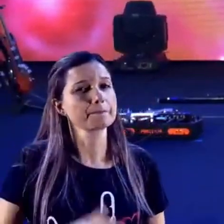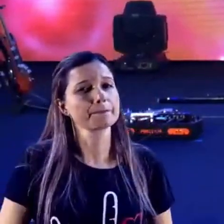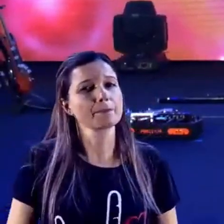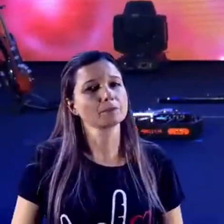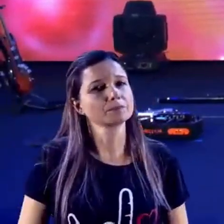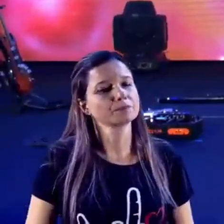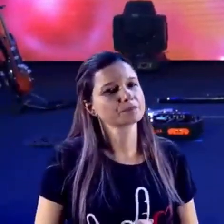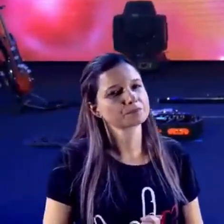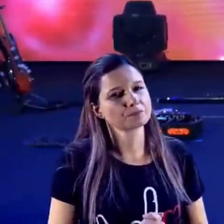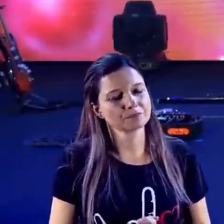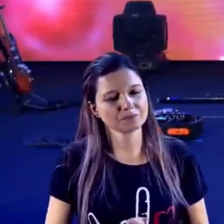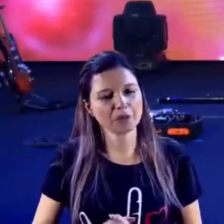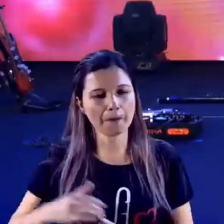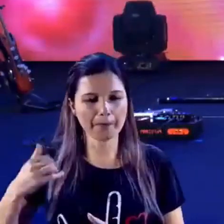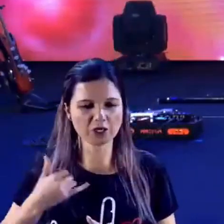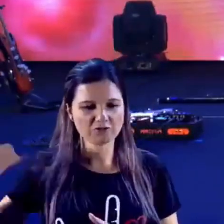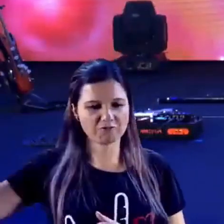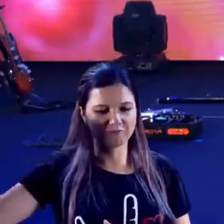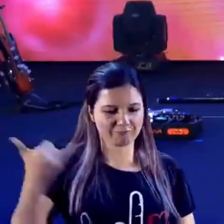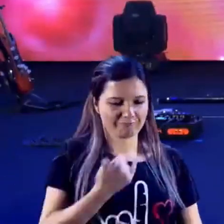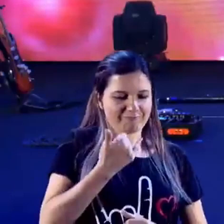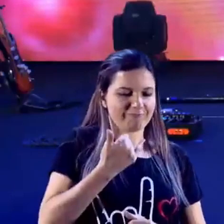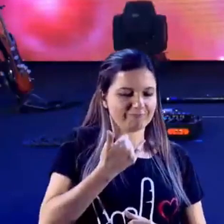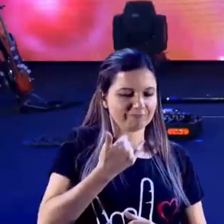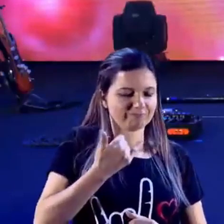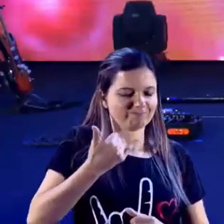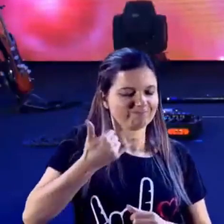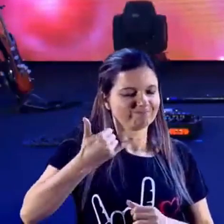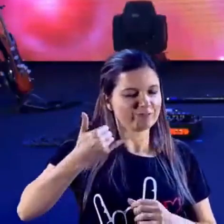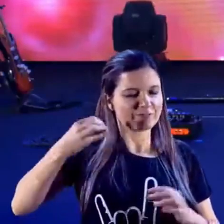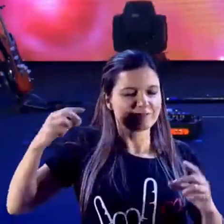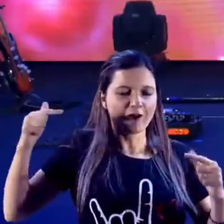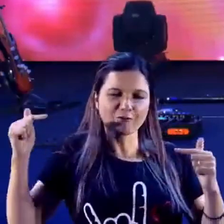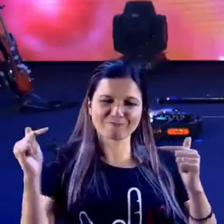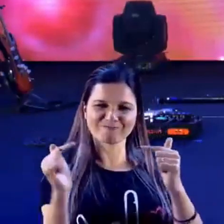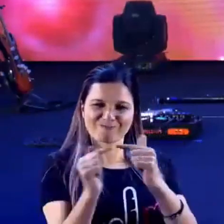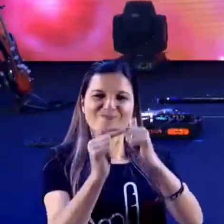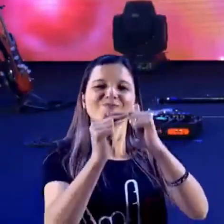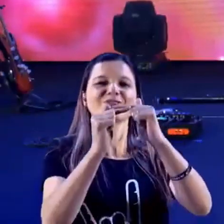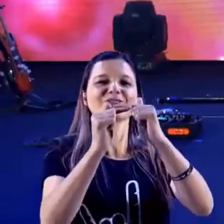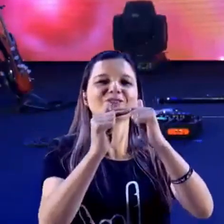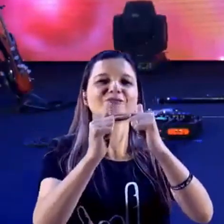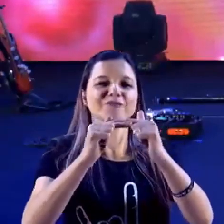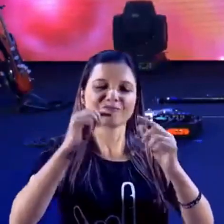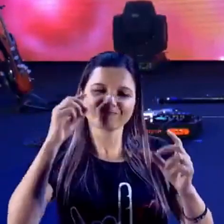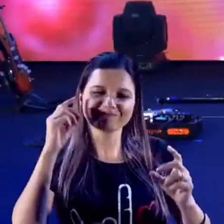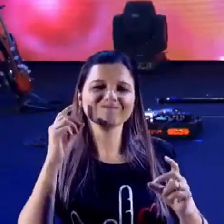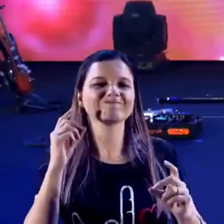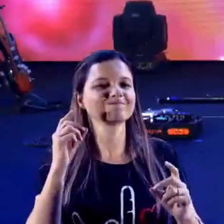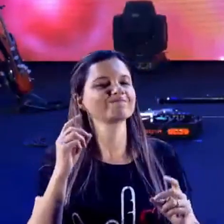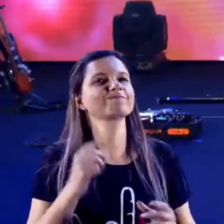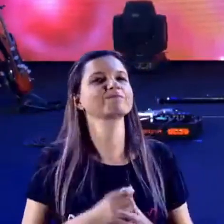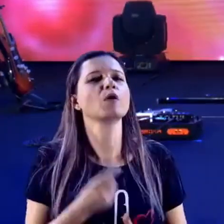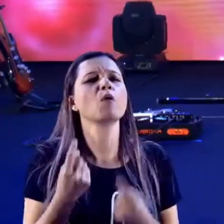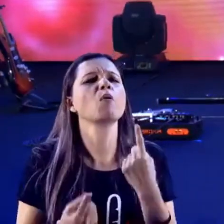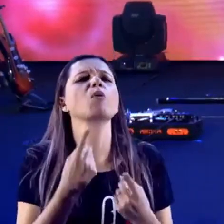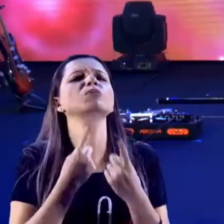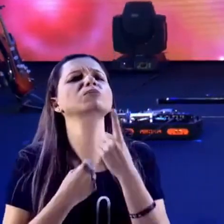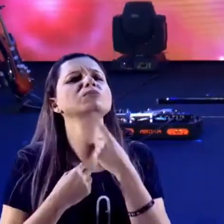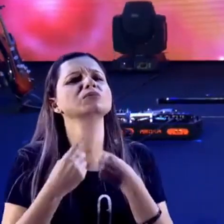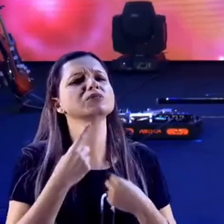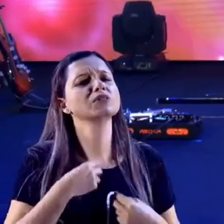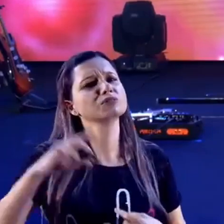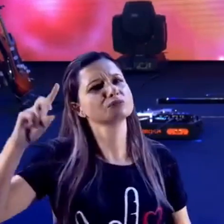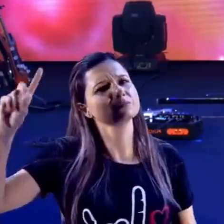Mas fará o que desejo e atingirá o propósito para qual enviei. Qual que o desejo de Deus?